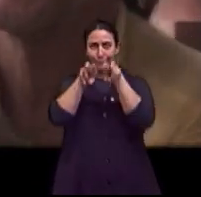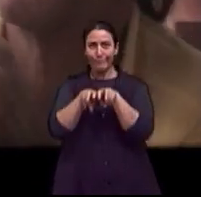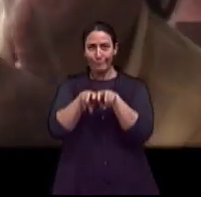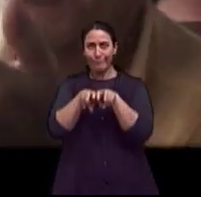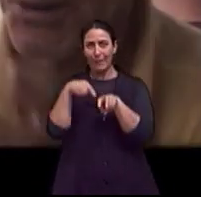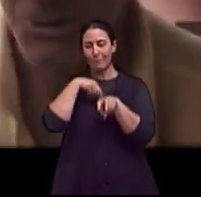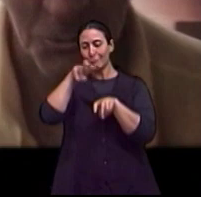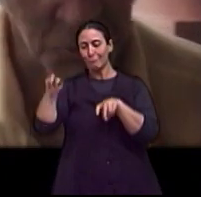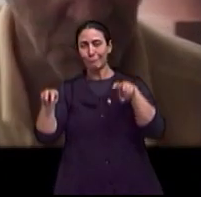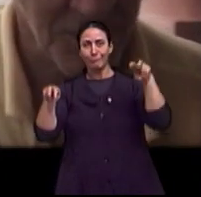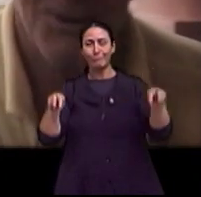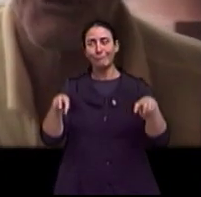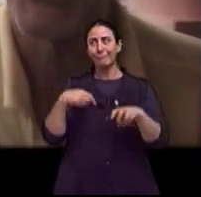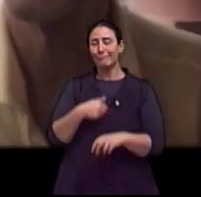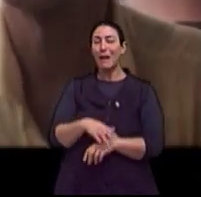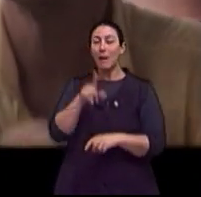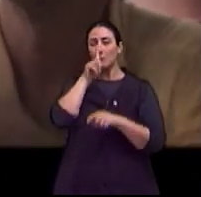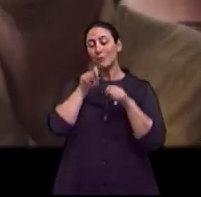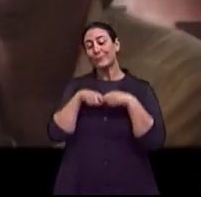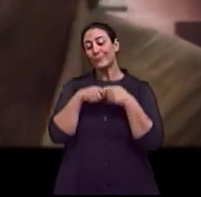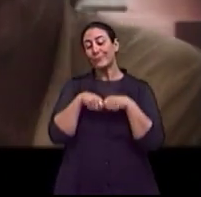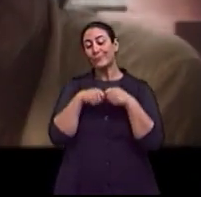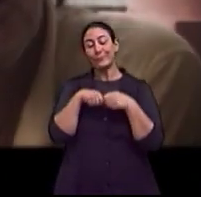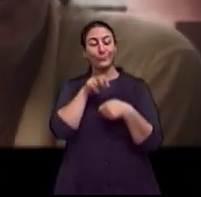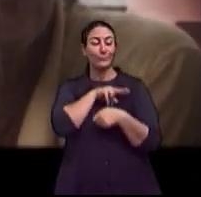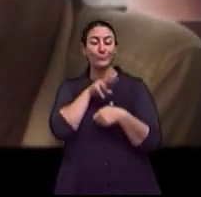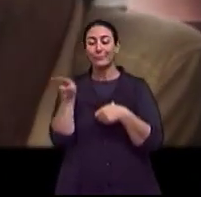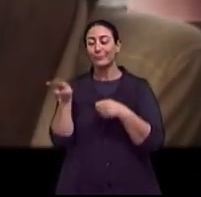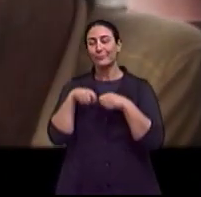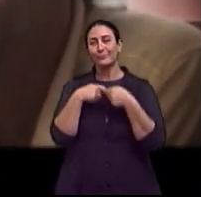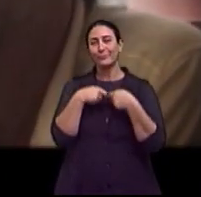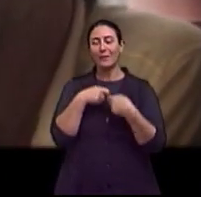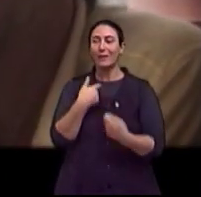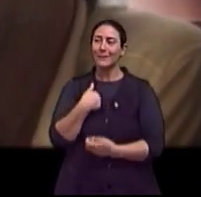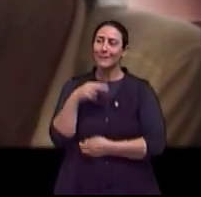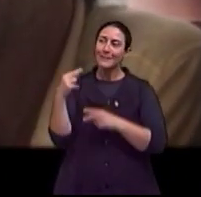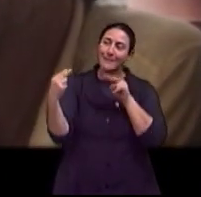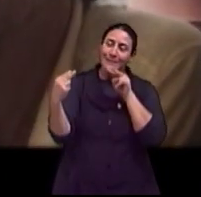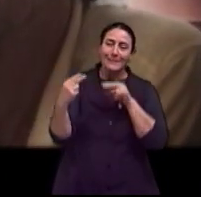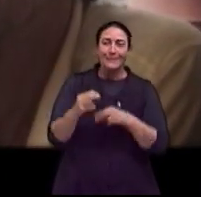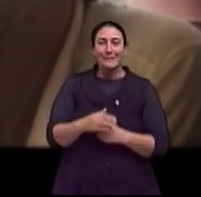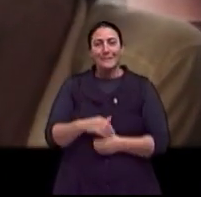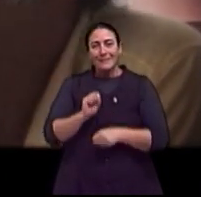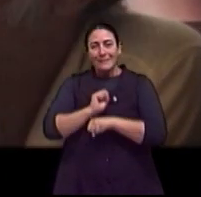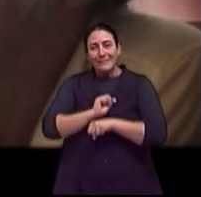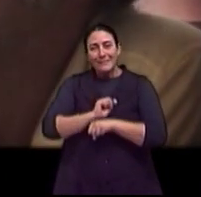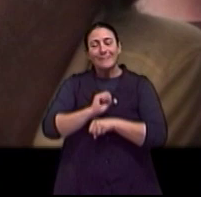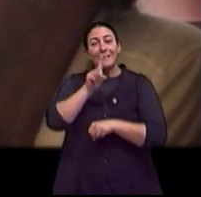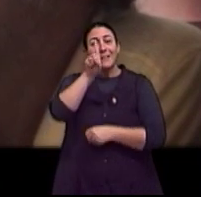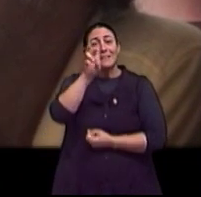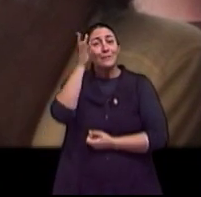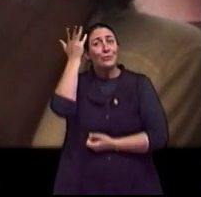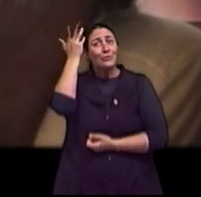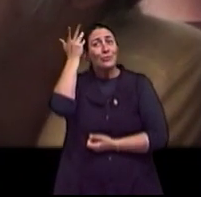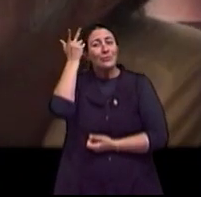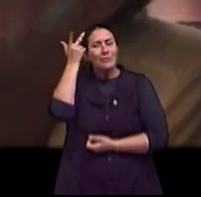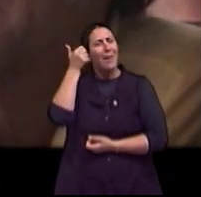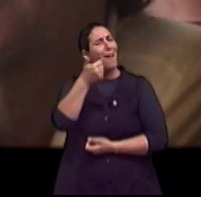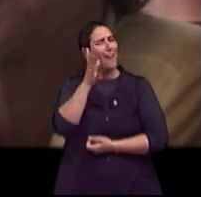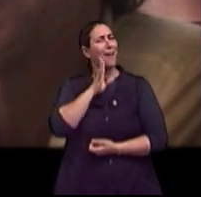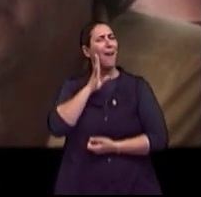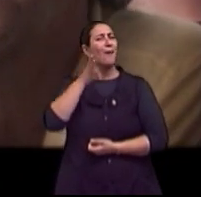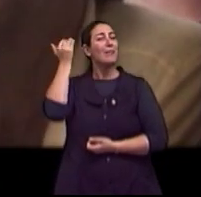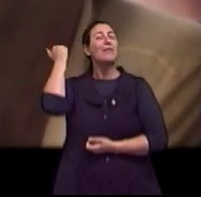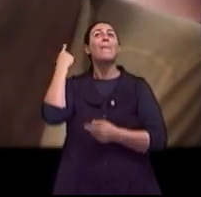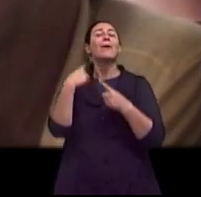controlando e a mãe fazendo crochê, disfarçando, né? Então, levei 15 dias para beijar a moça, né? Então, era bacana o tempo